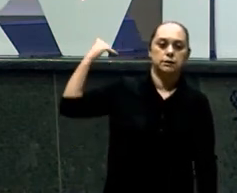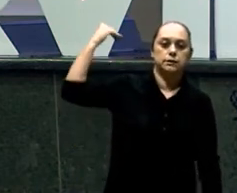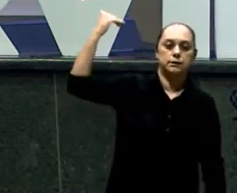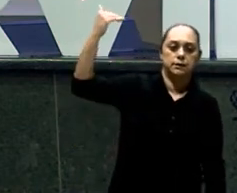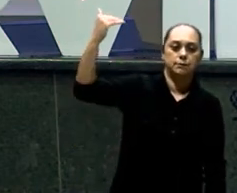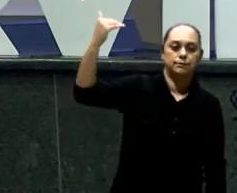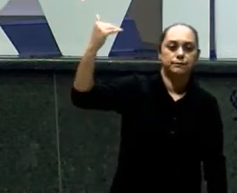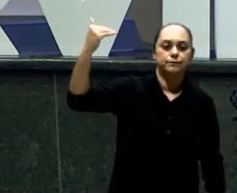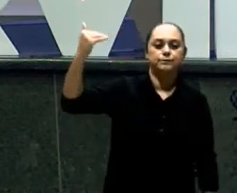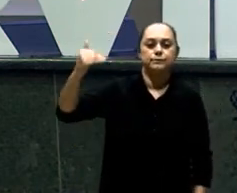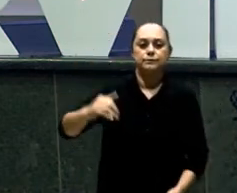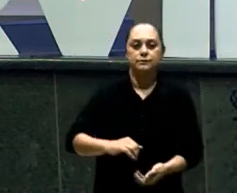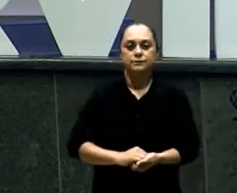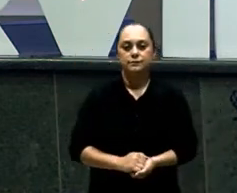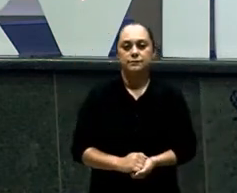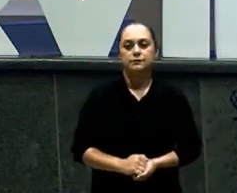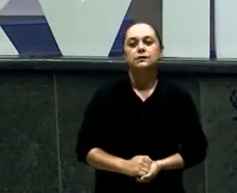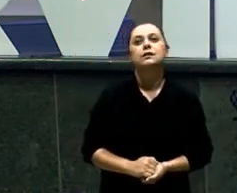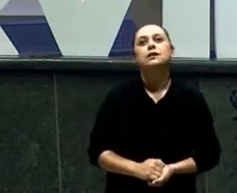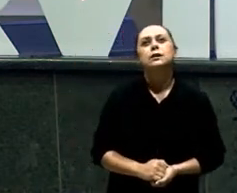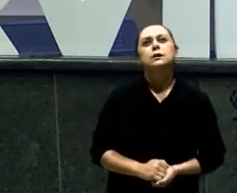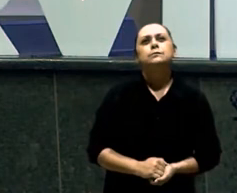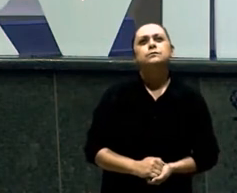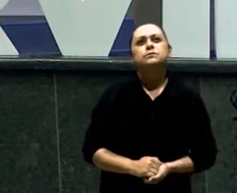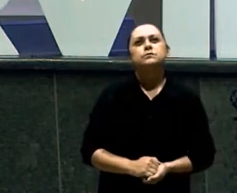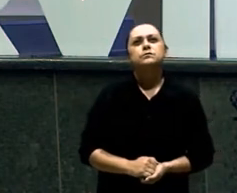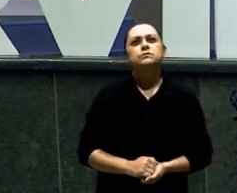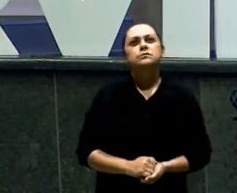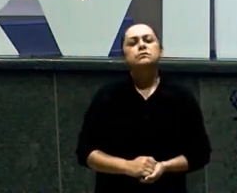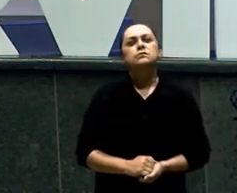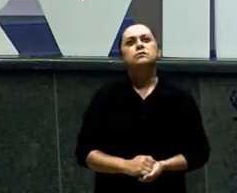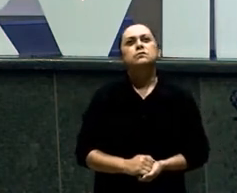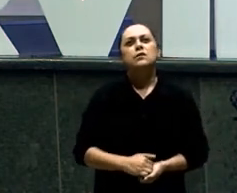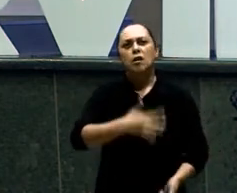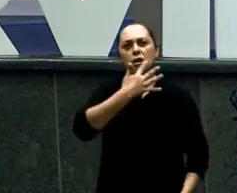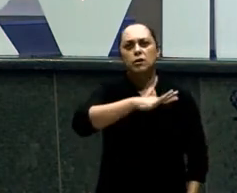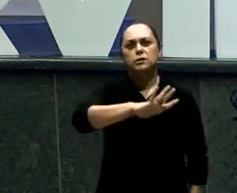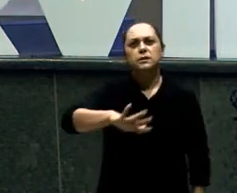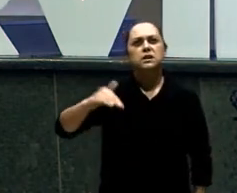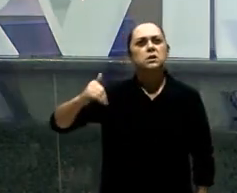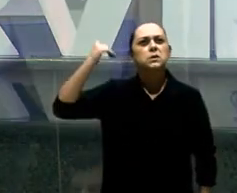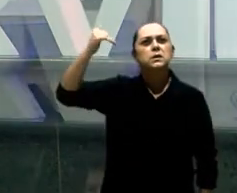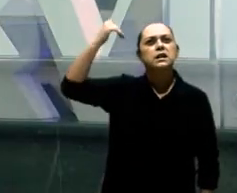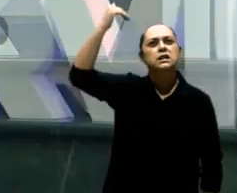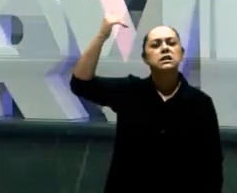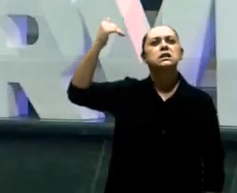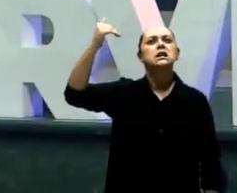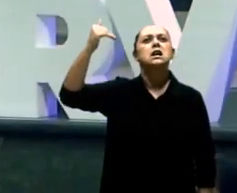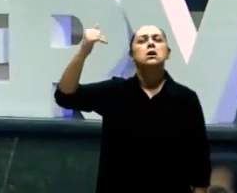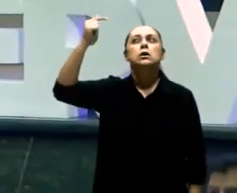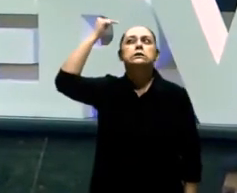cresceram Quando Aí o Jacó Criou a identidade própria Quando eles cresceram Ele entendeu Eu não preciso